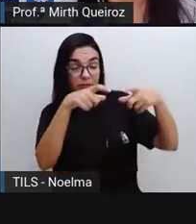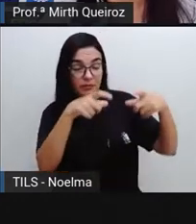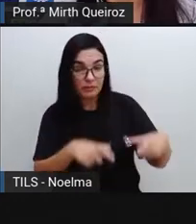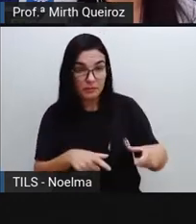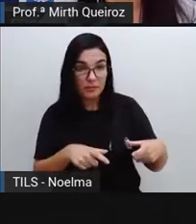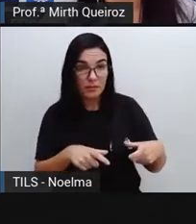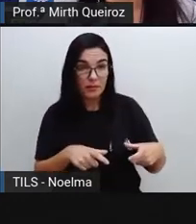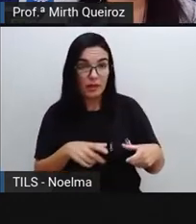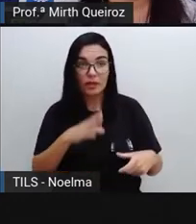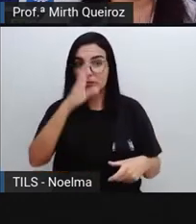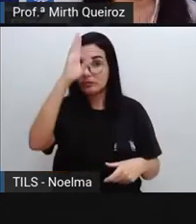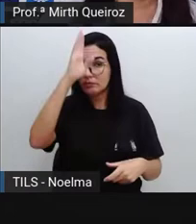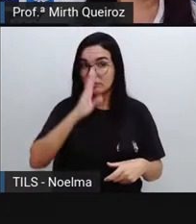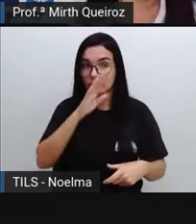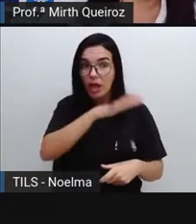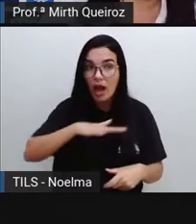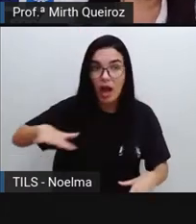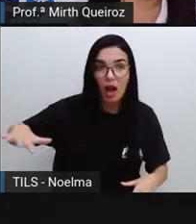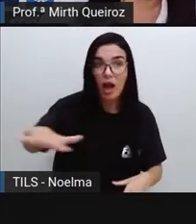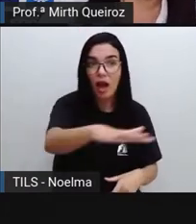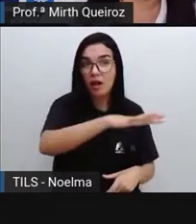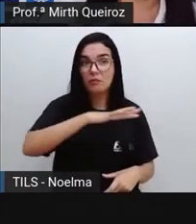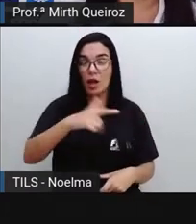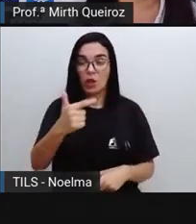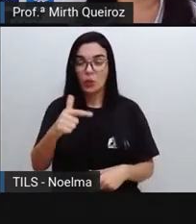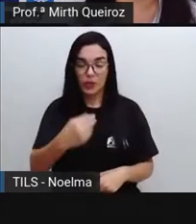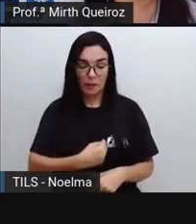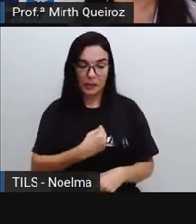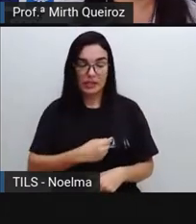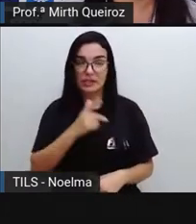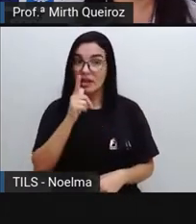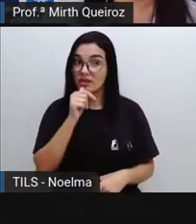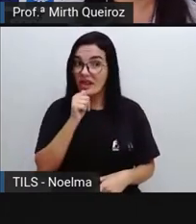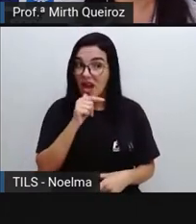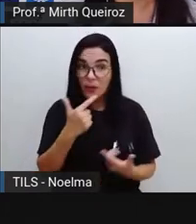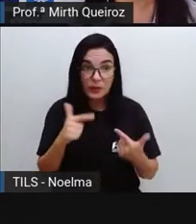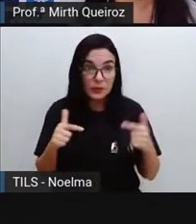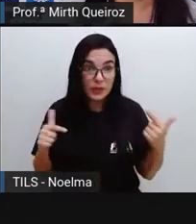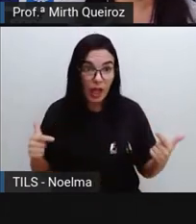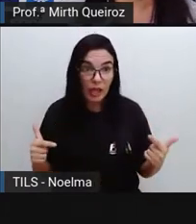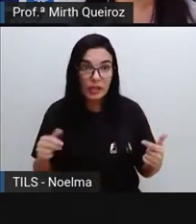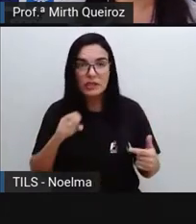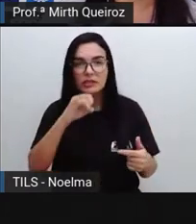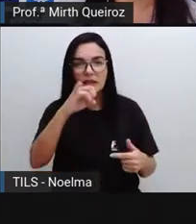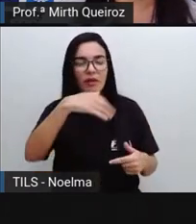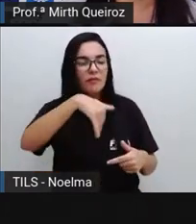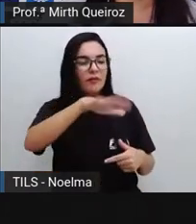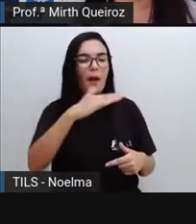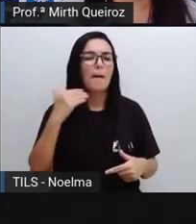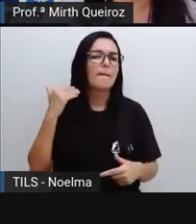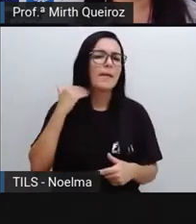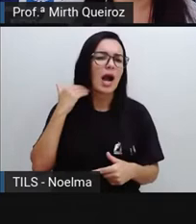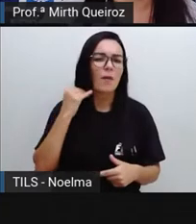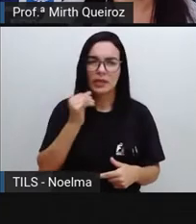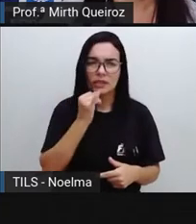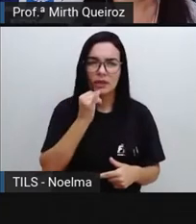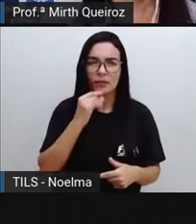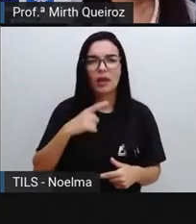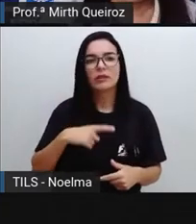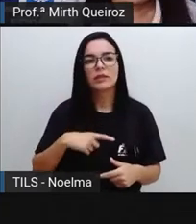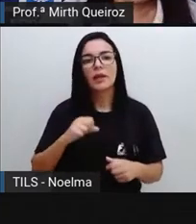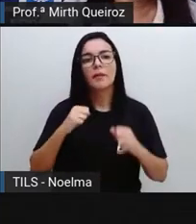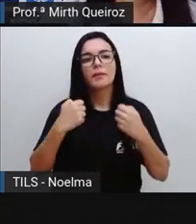público, onde não há presença de água, por exemplo, quando a gente vai em um banco e tal, a gente está com